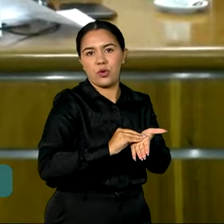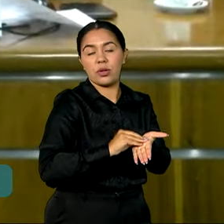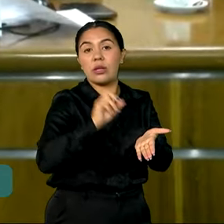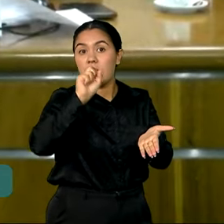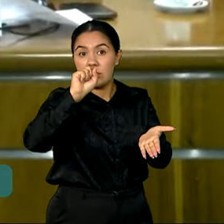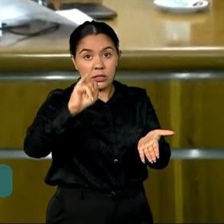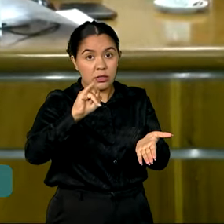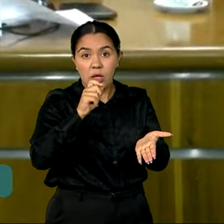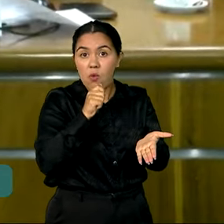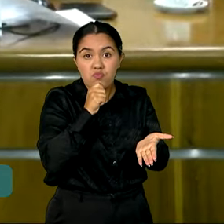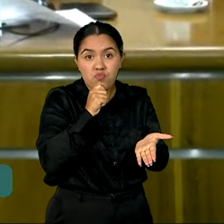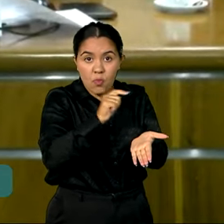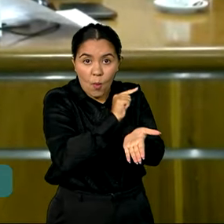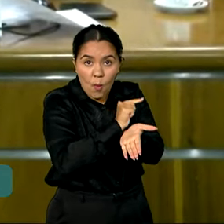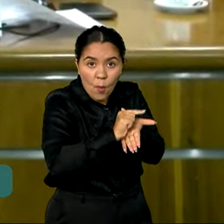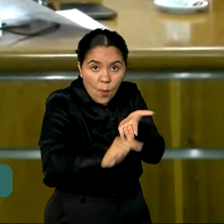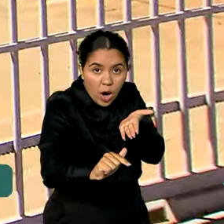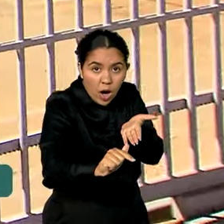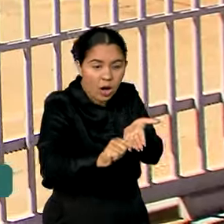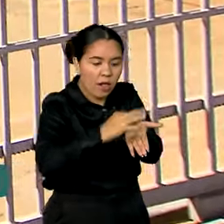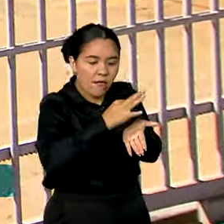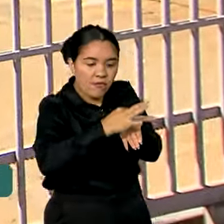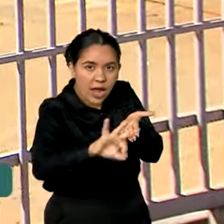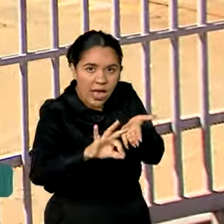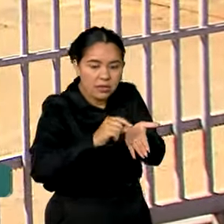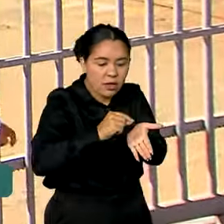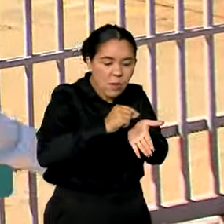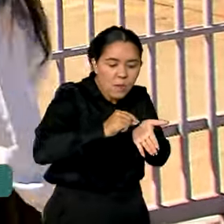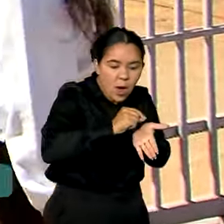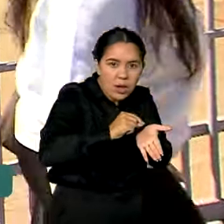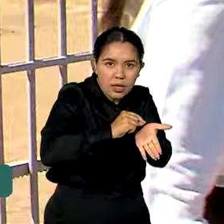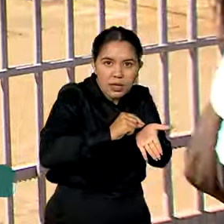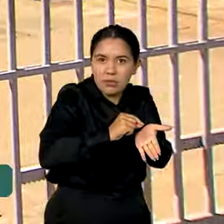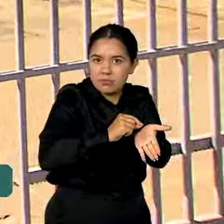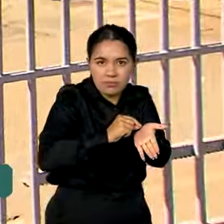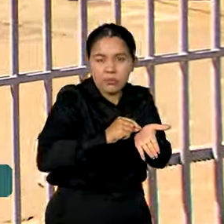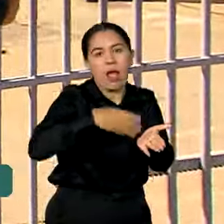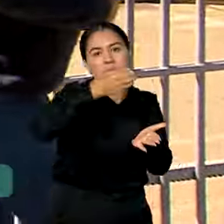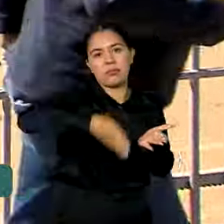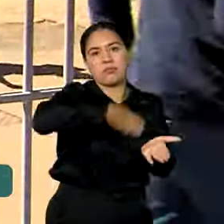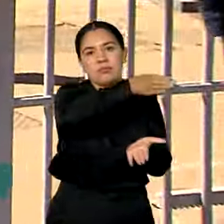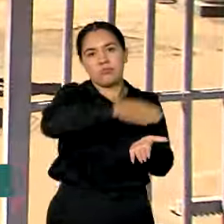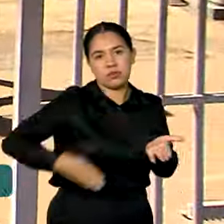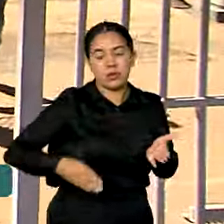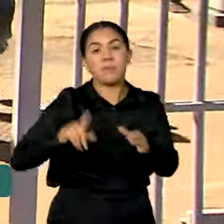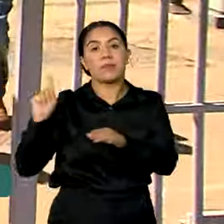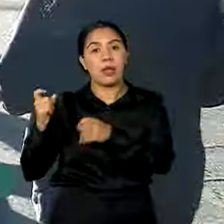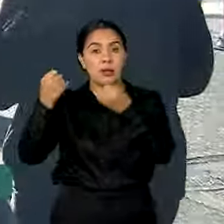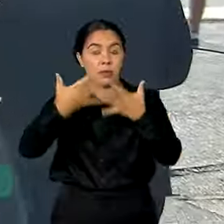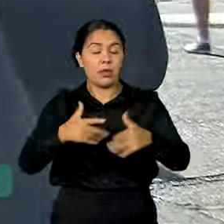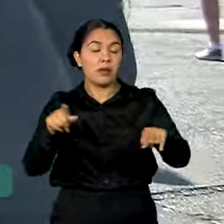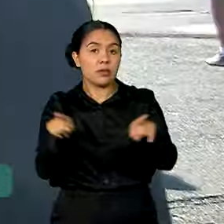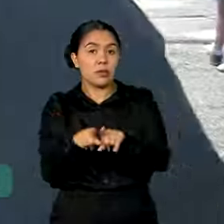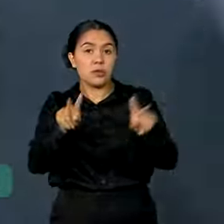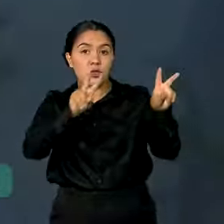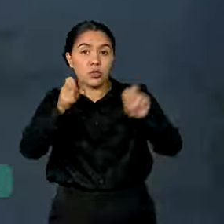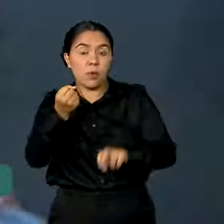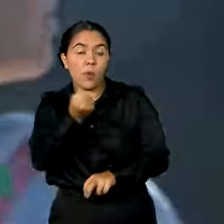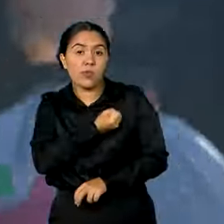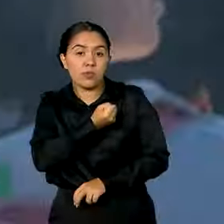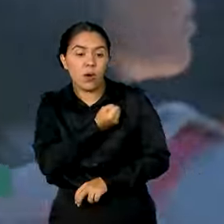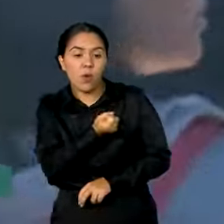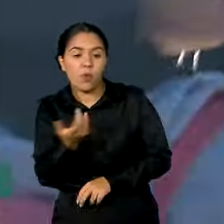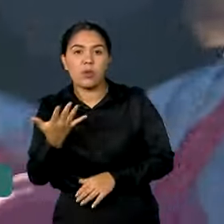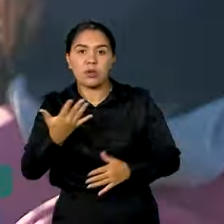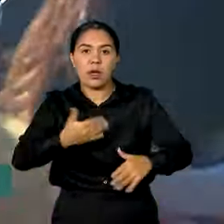não marcou nem a bolinha nem a frase, gente não consegue identificar. Além disso, o número de provas corrigidas para candidatos das cotas raciais